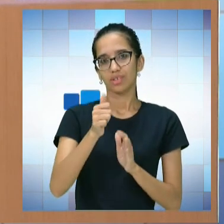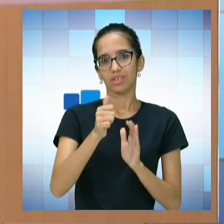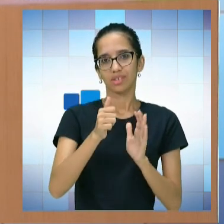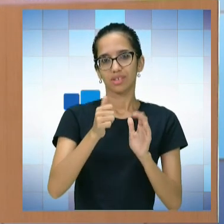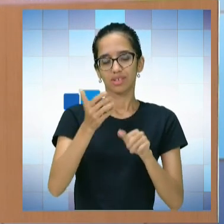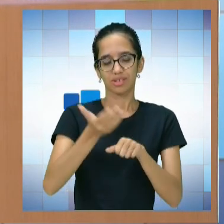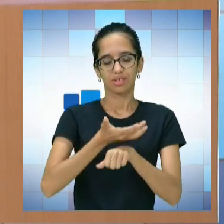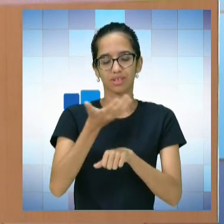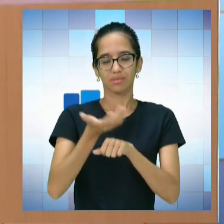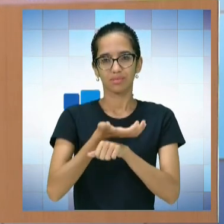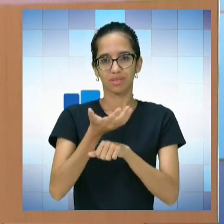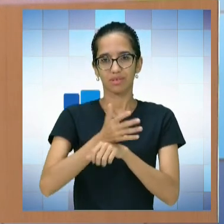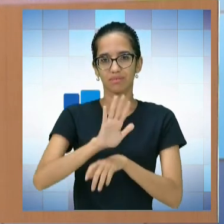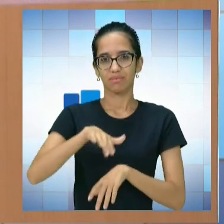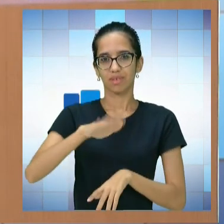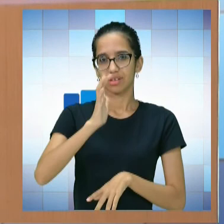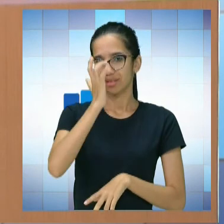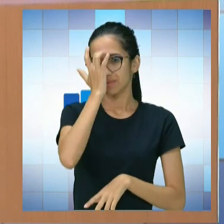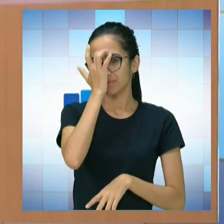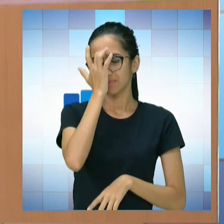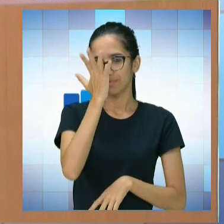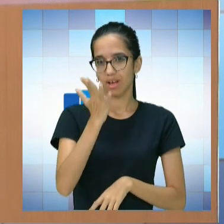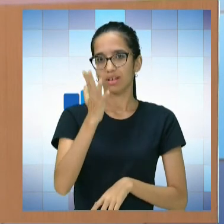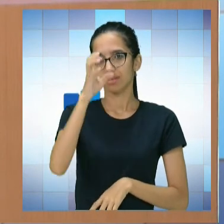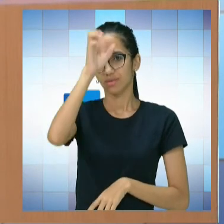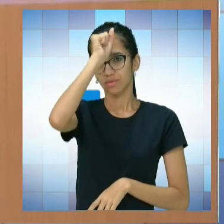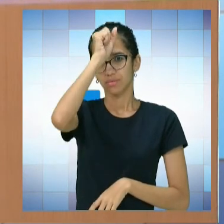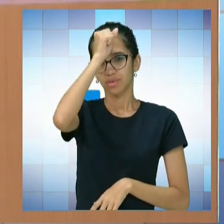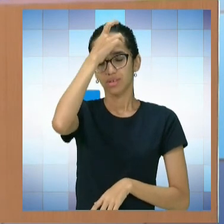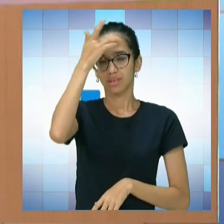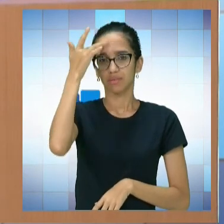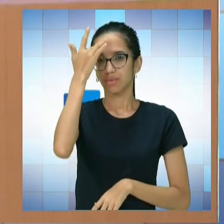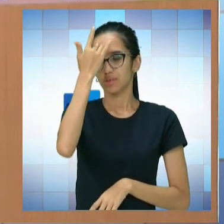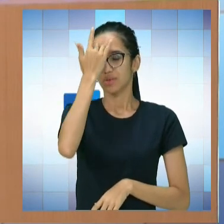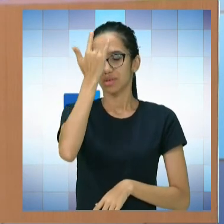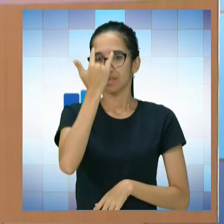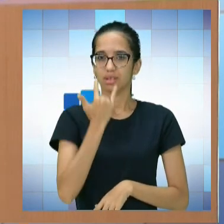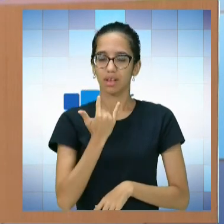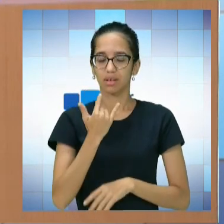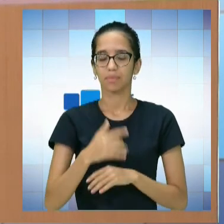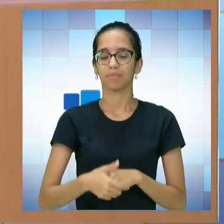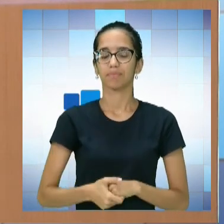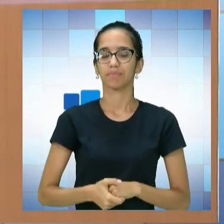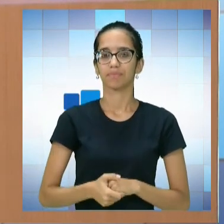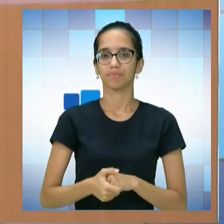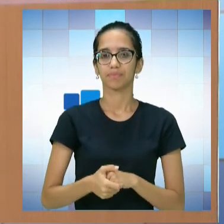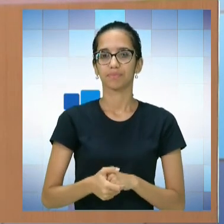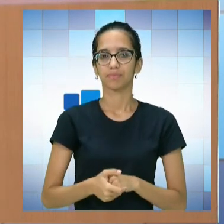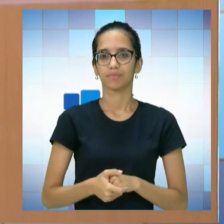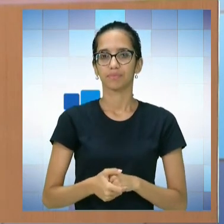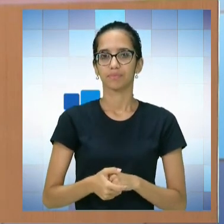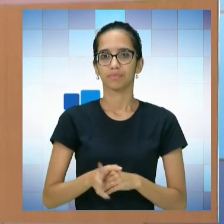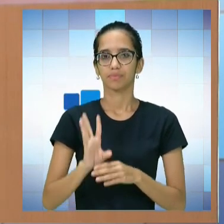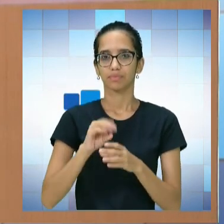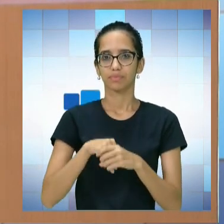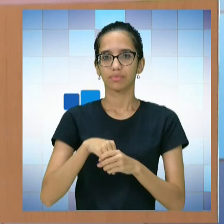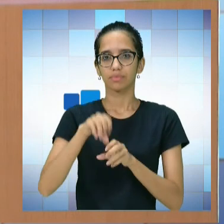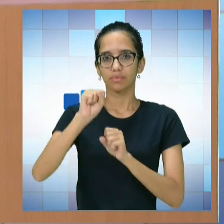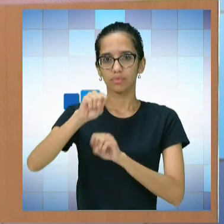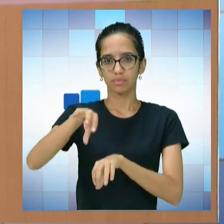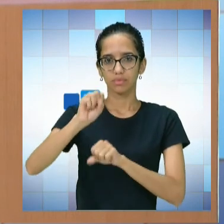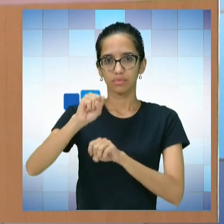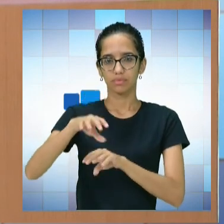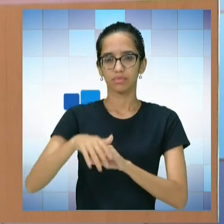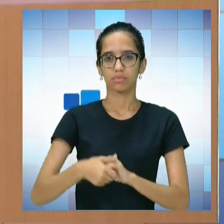facilitar cada vez mais a aprendizagem da pessoa cega dentro desse campo educacional.